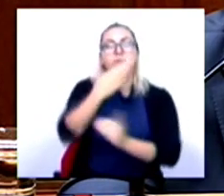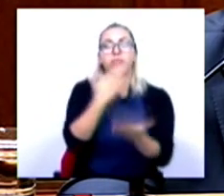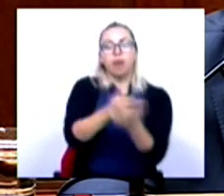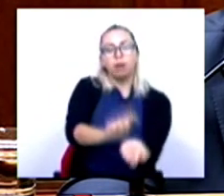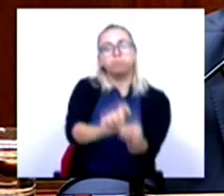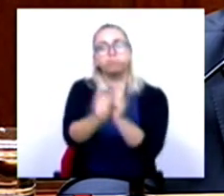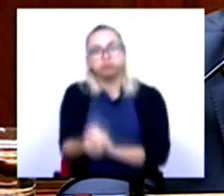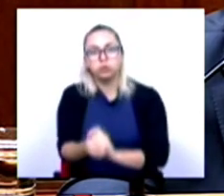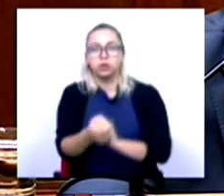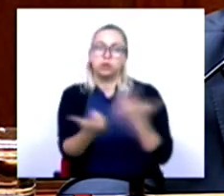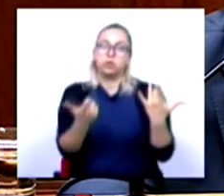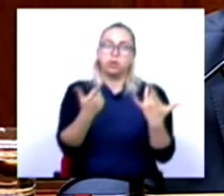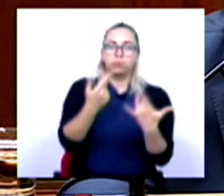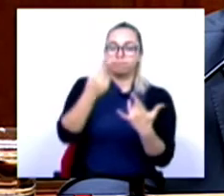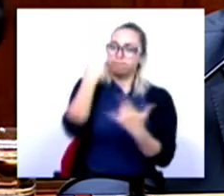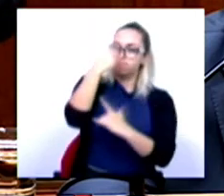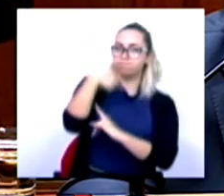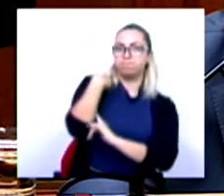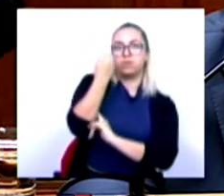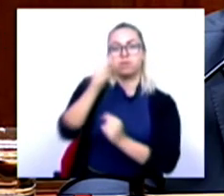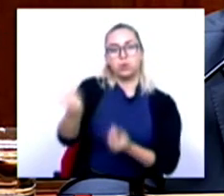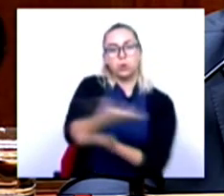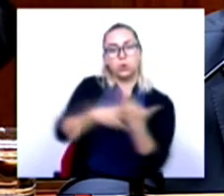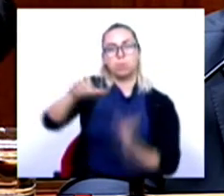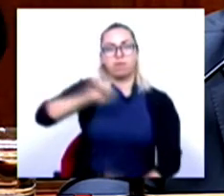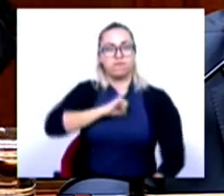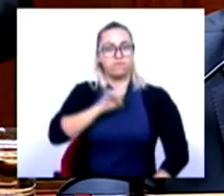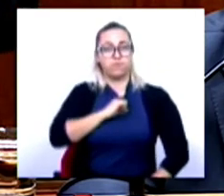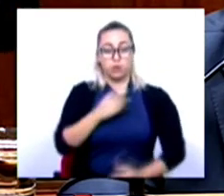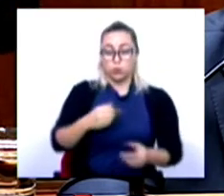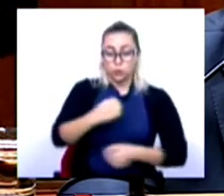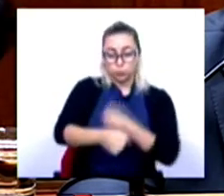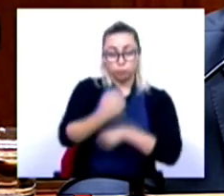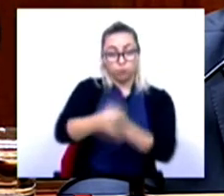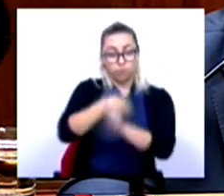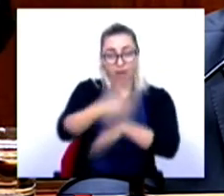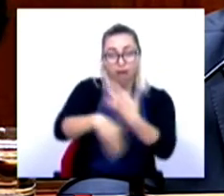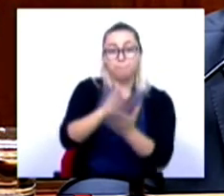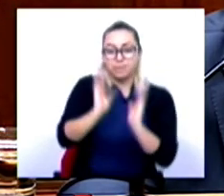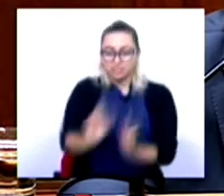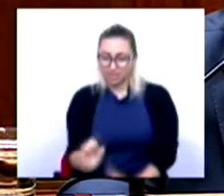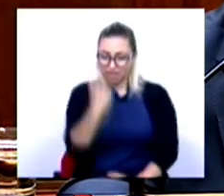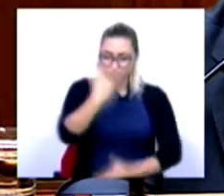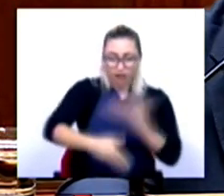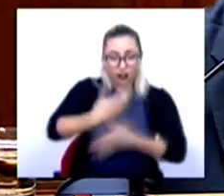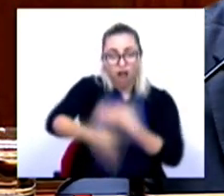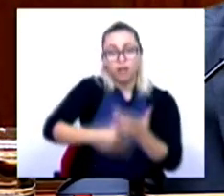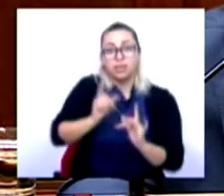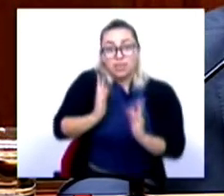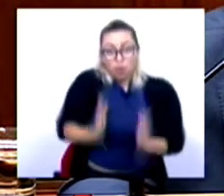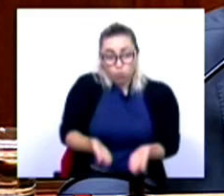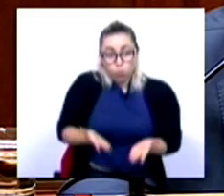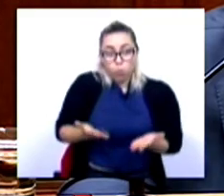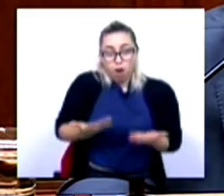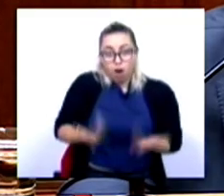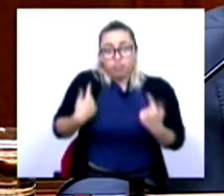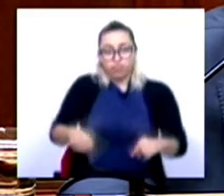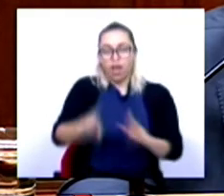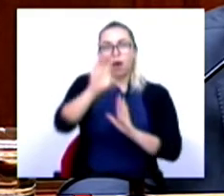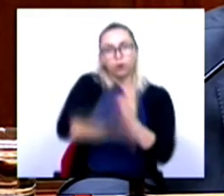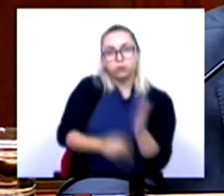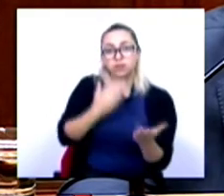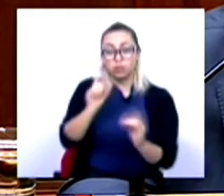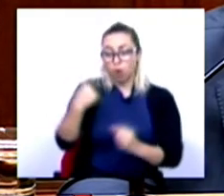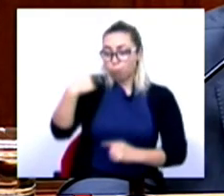o perfil da nossa economia. Esse é um movimento que está em curso, é um movimento que nós temos que acelerar e que temos agora condições únicas para